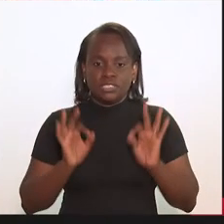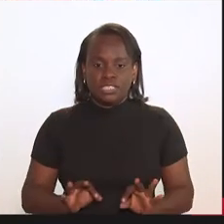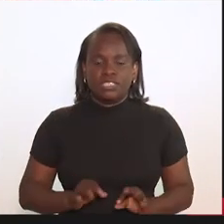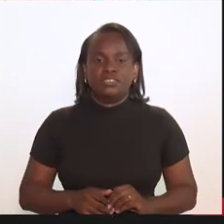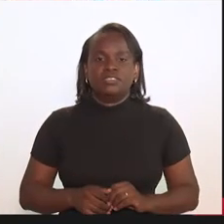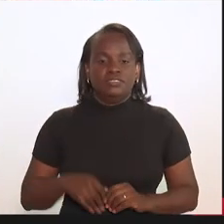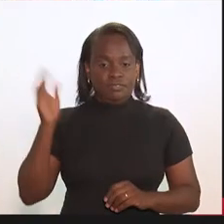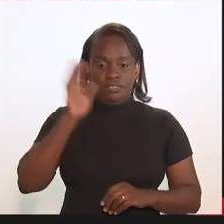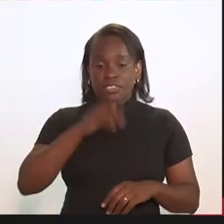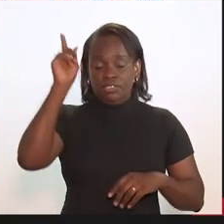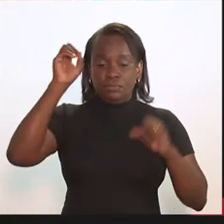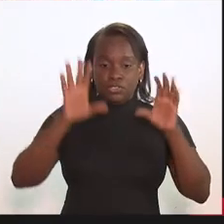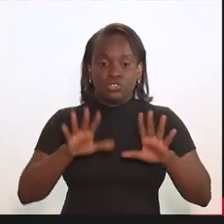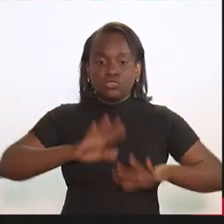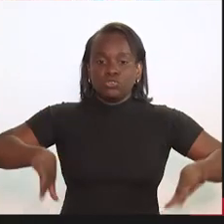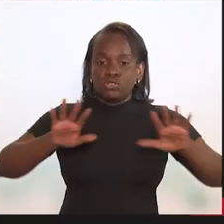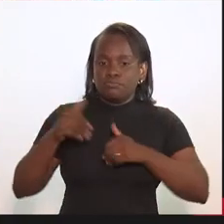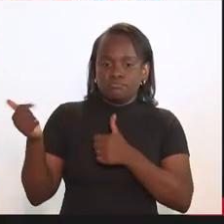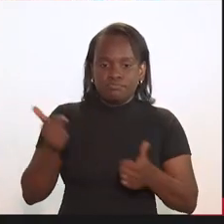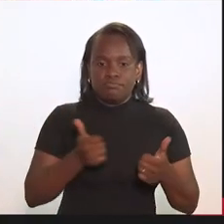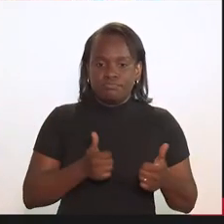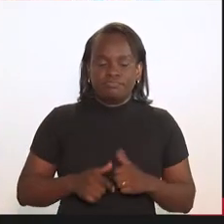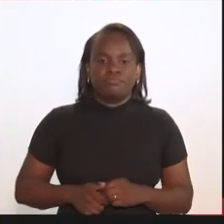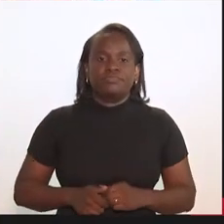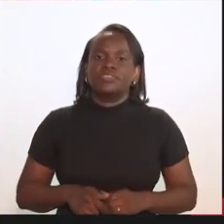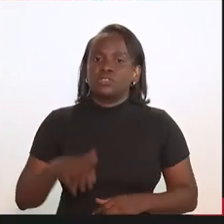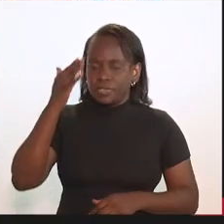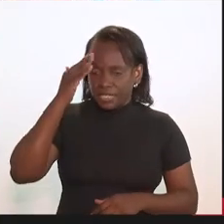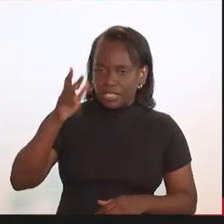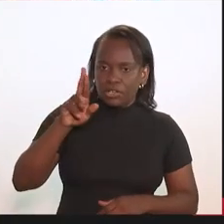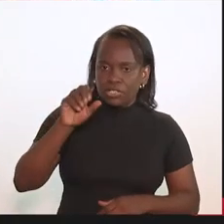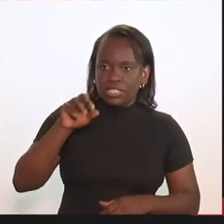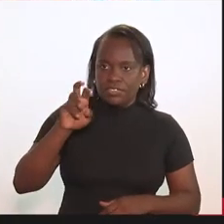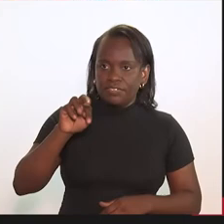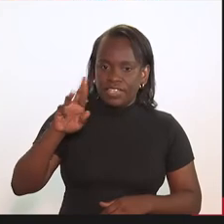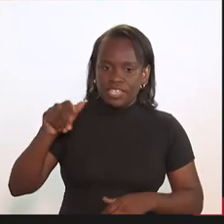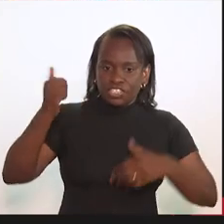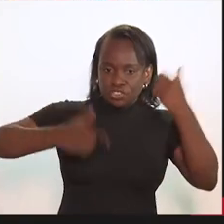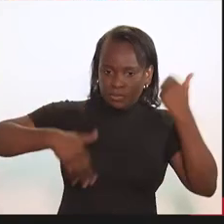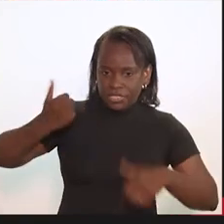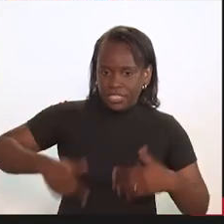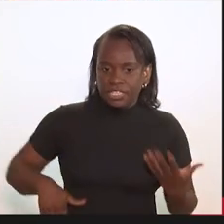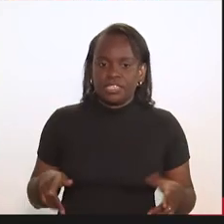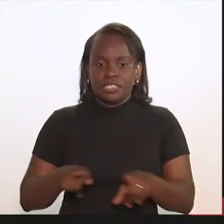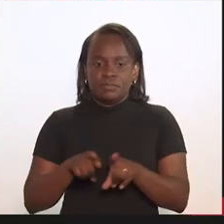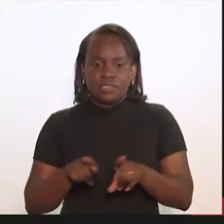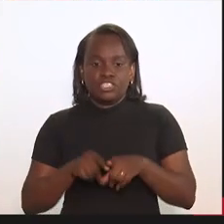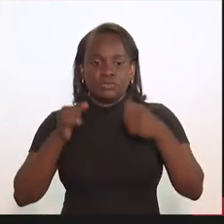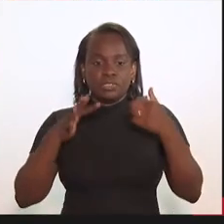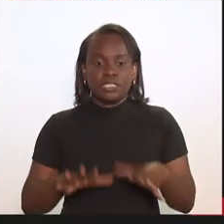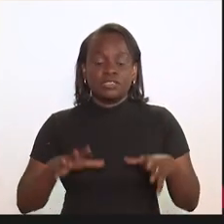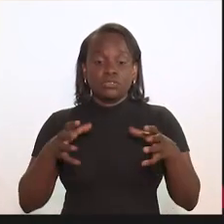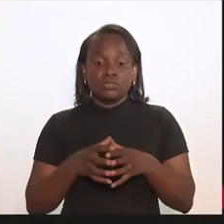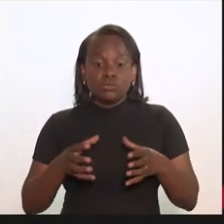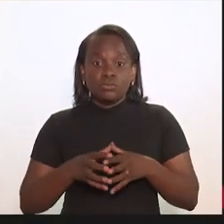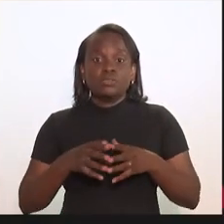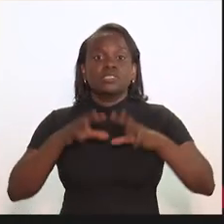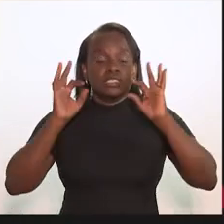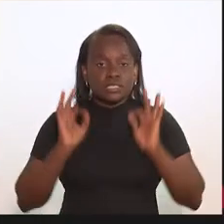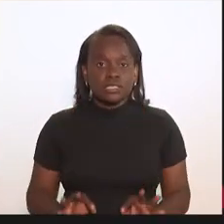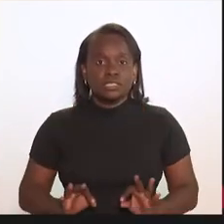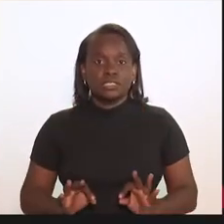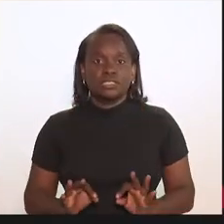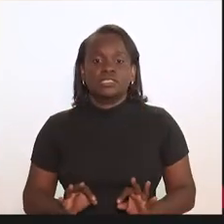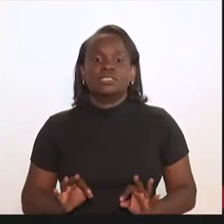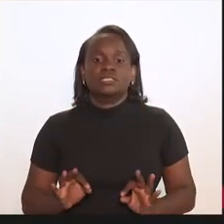abençoe, Célia. Deus te abençoe a todo sucesso. Obrigada aí, Rosenberg, pelas palavras e dizer que essa comissão, com